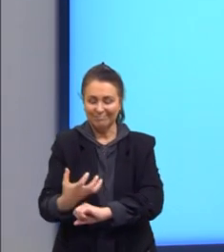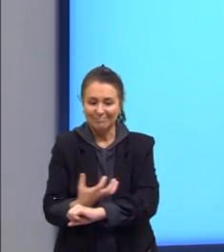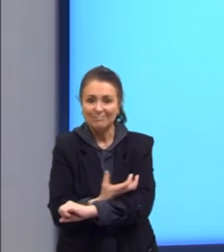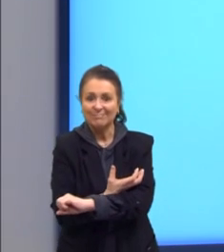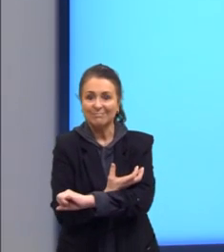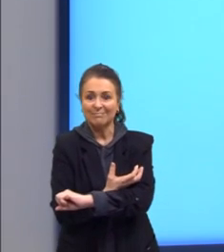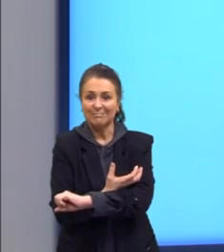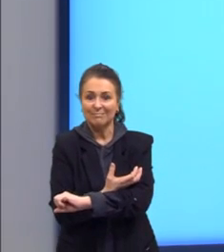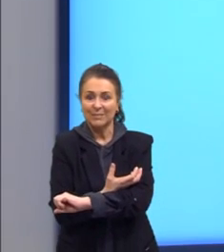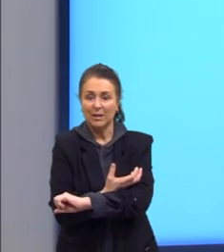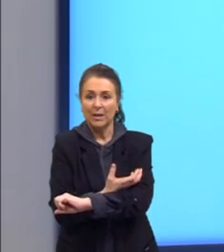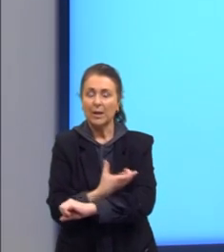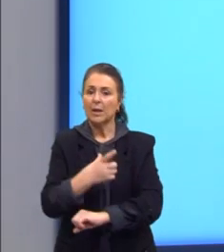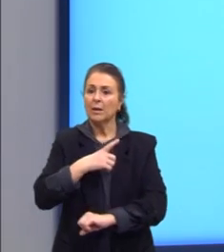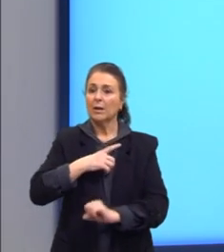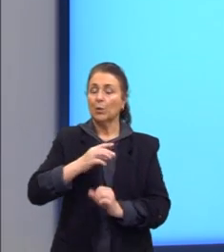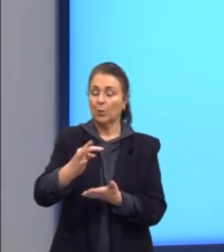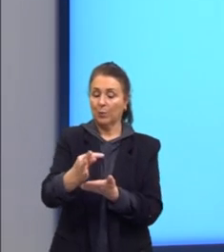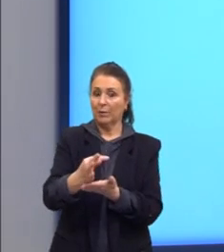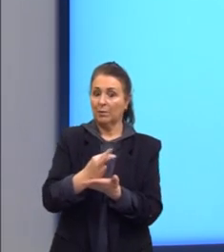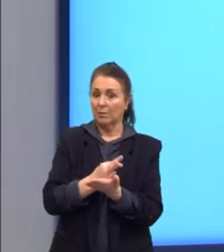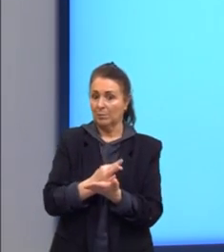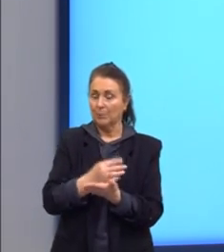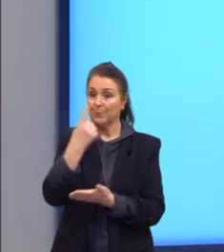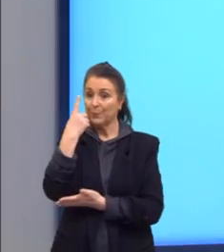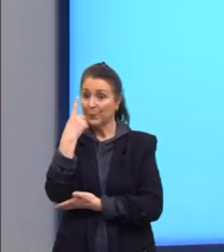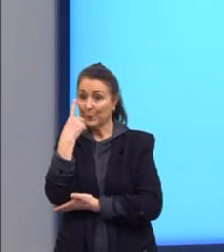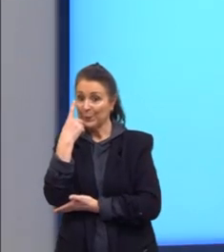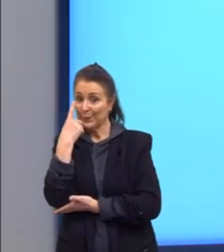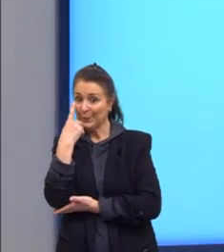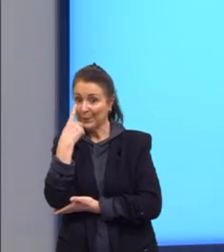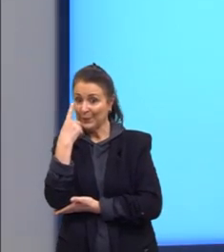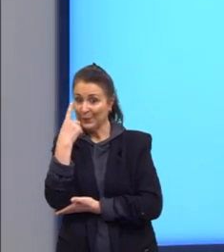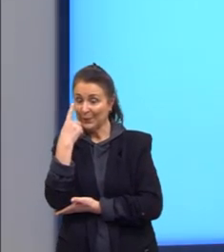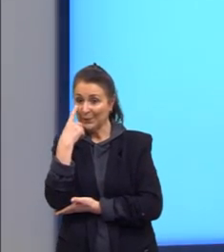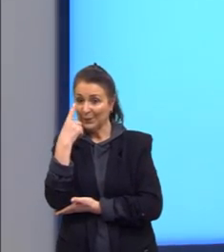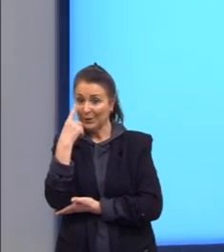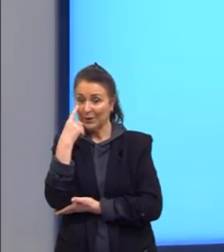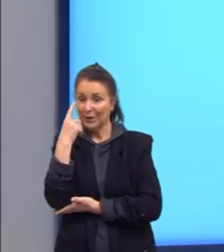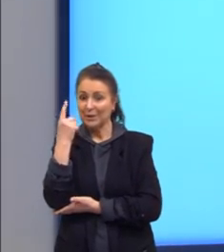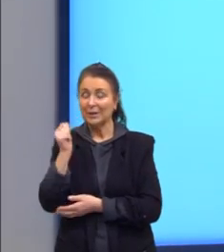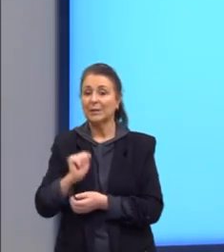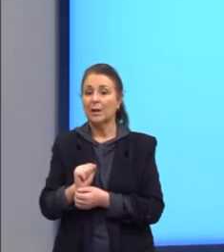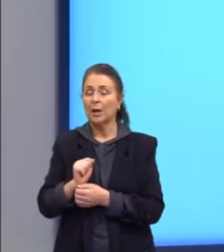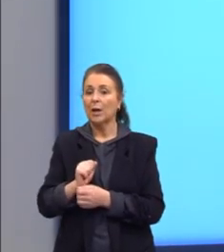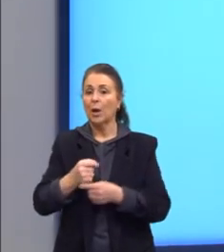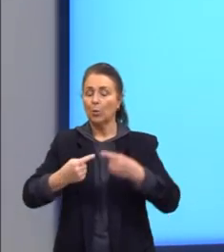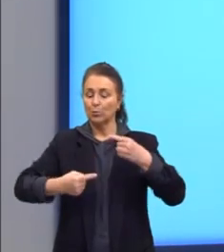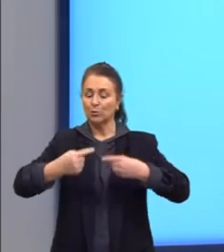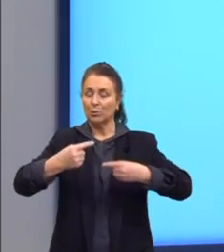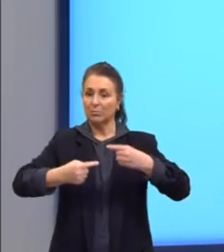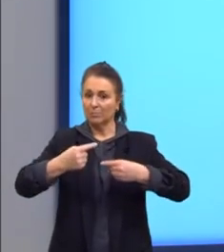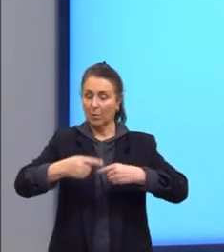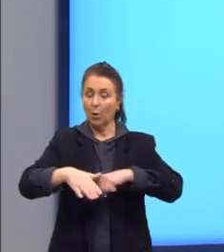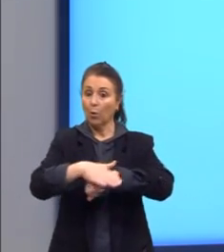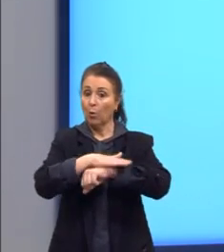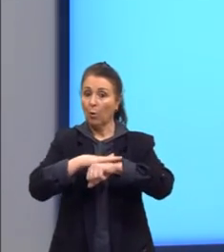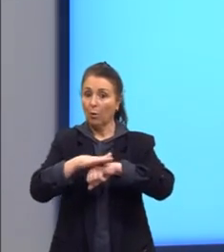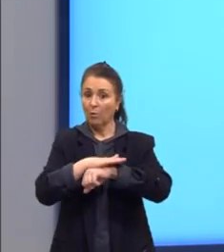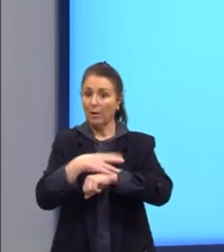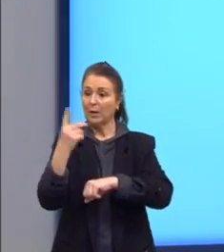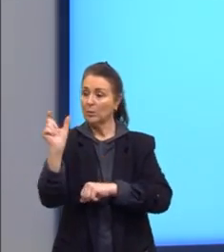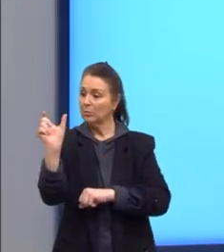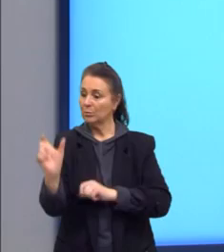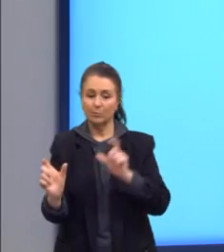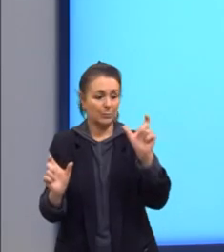Então, ali a gente tem o textinho. Olha aqui. A gente tem uma reprodução de um diálogo. que